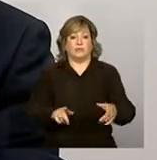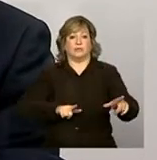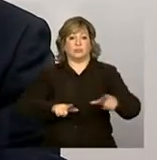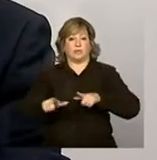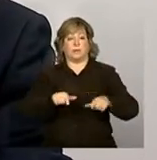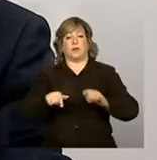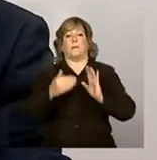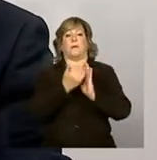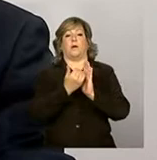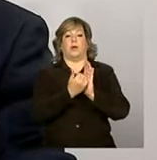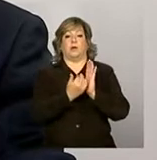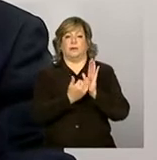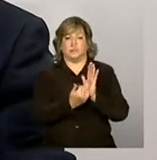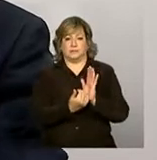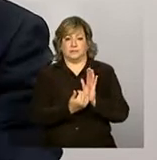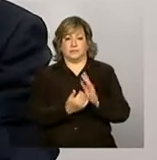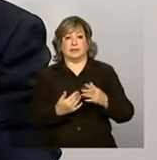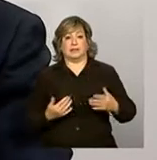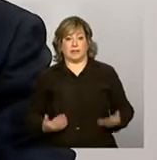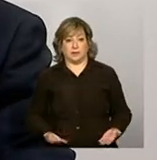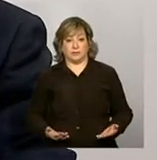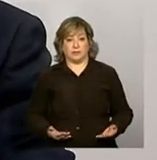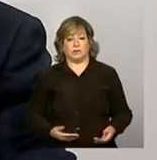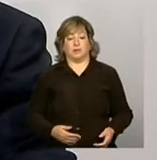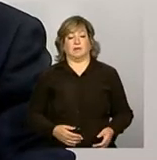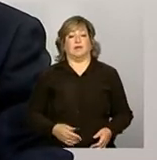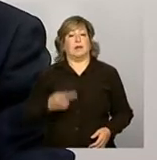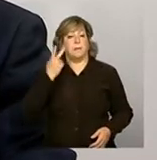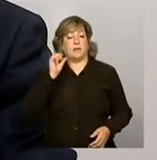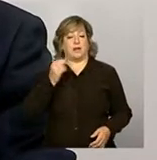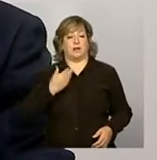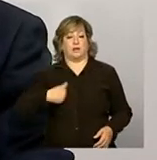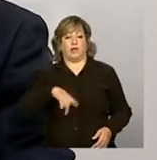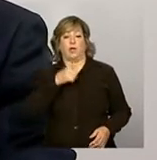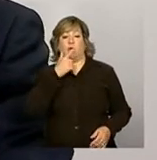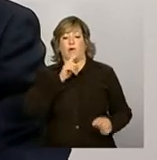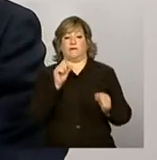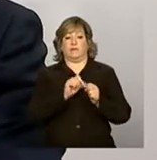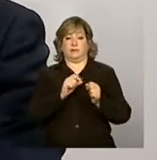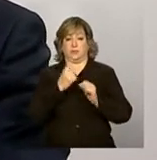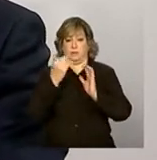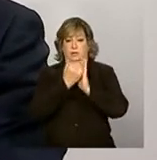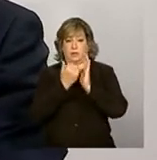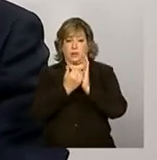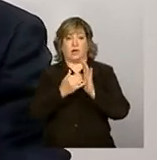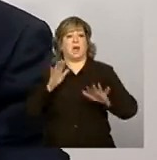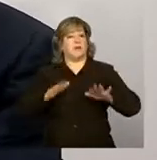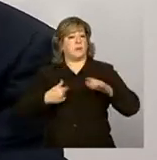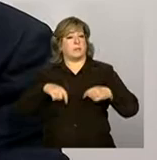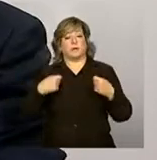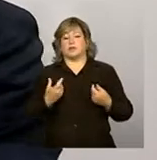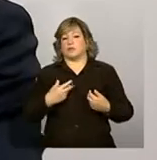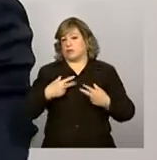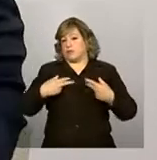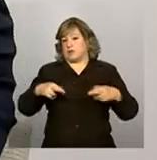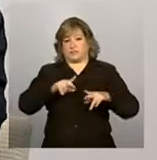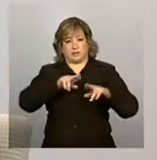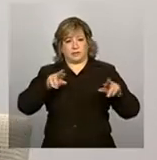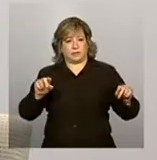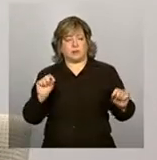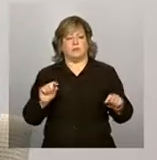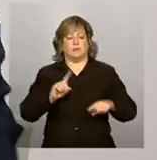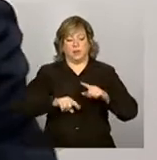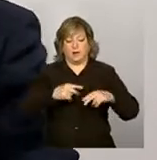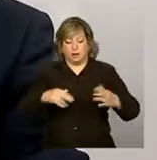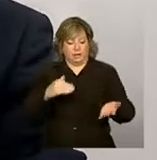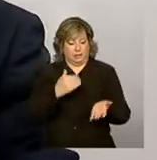programa. Então, para a gente gerir um determinado programa, a gente precisa, muitas vezes, de coisas diferentes. A gente precisa de material